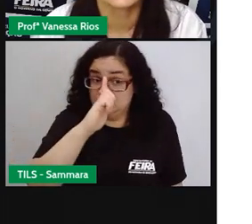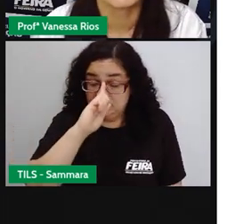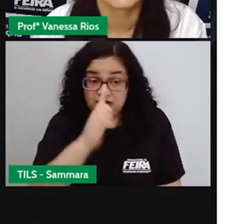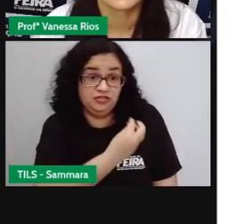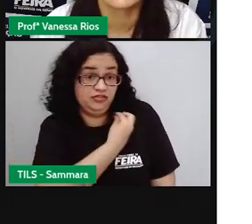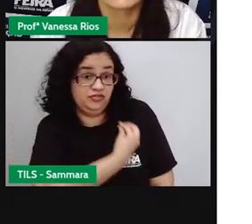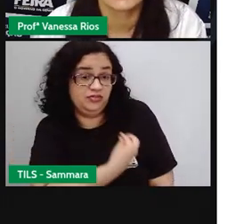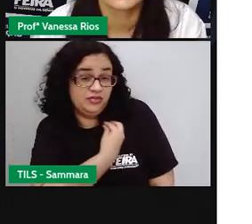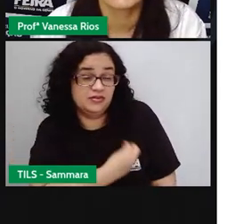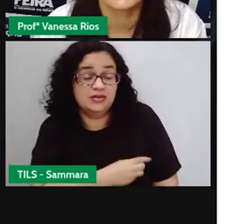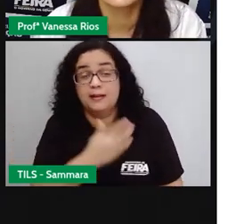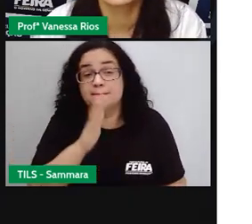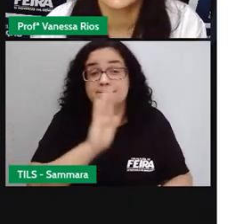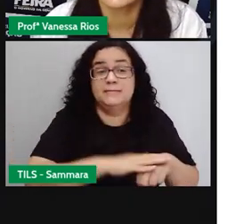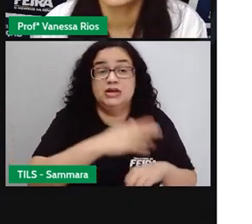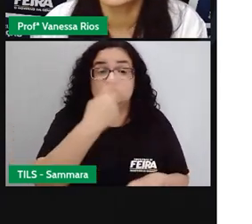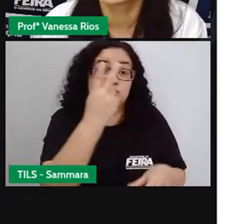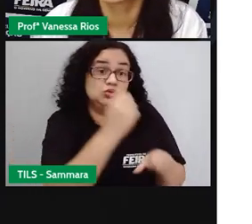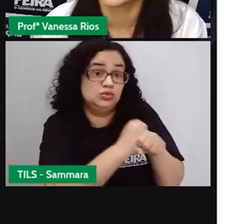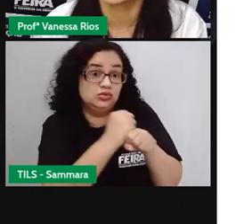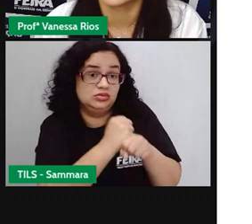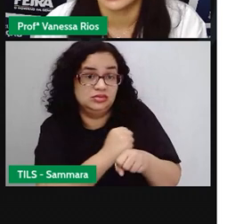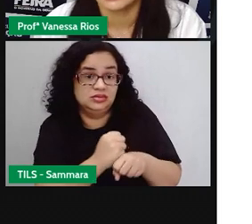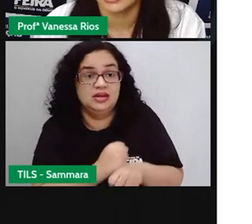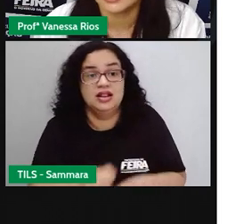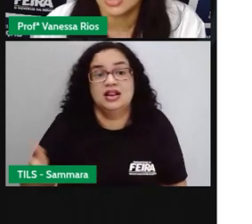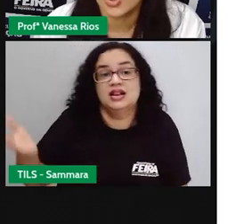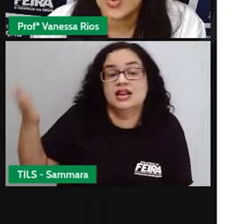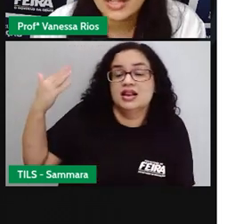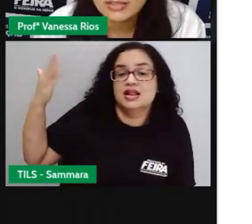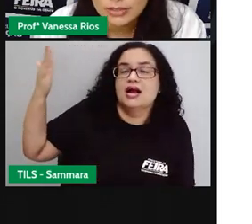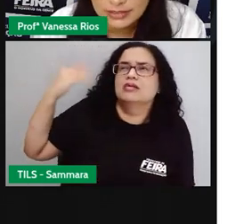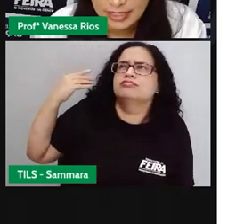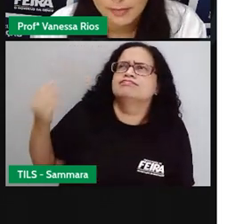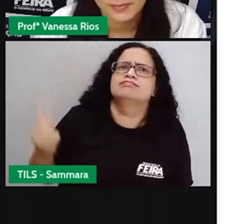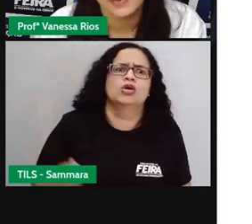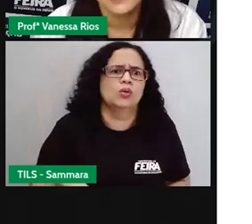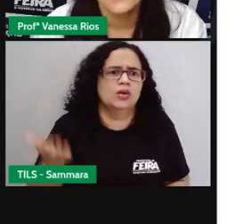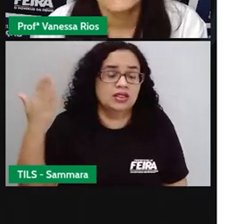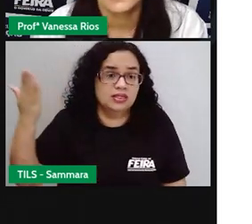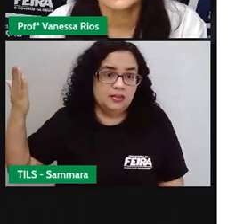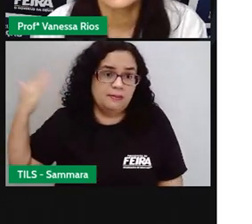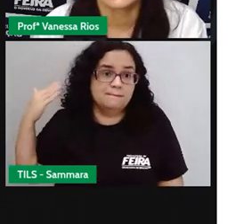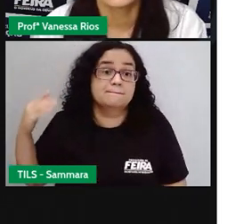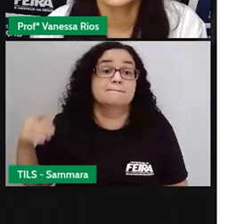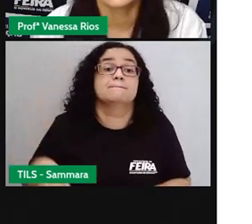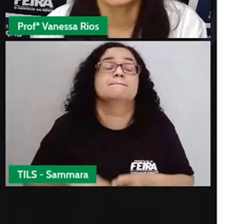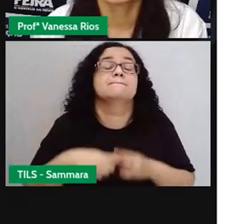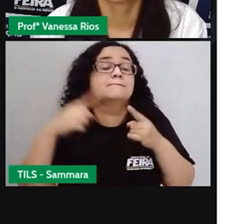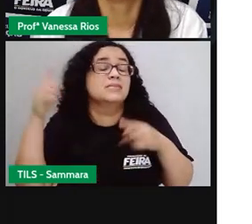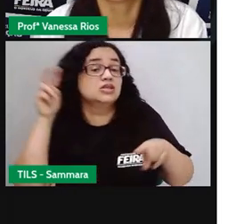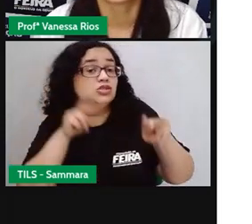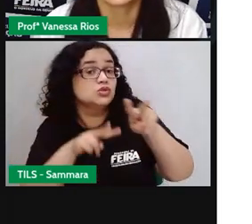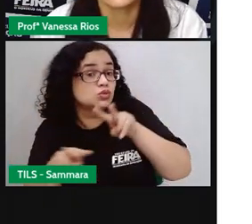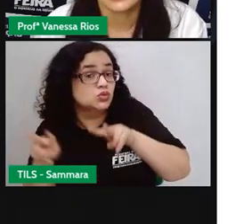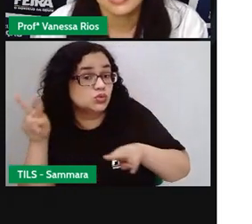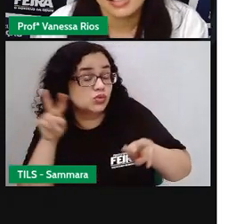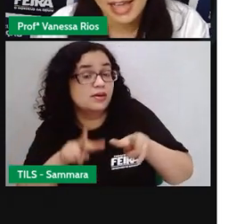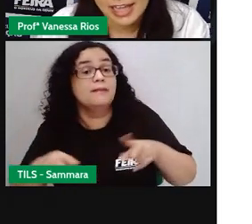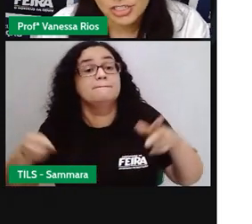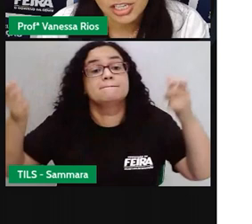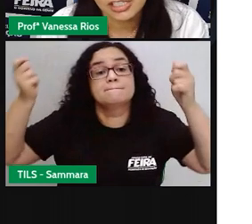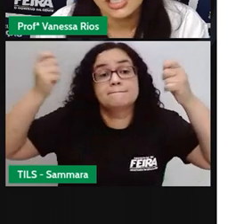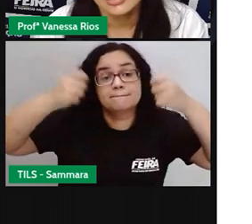que viveu aí há mais de dois mil e trezentos anos atrás. Olha só quanto tempo. Mas que observando a